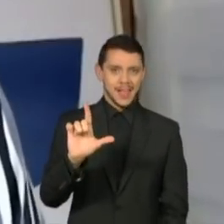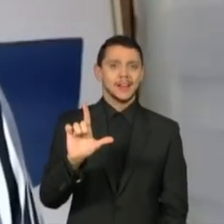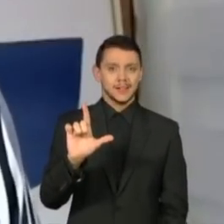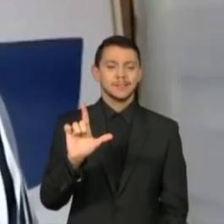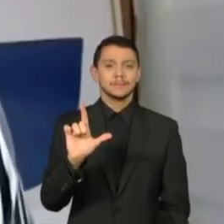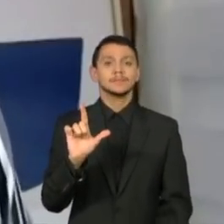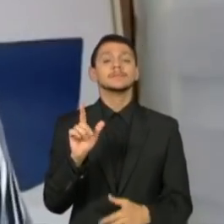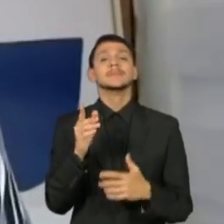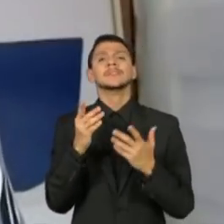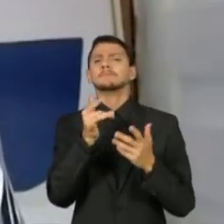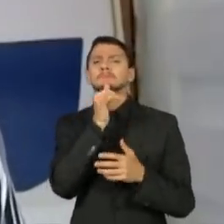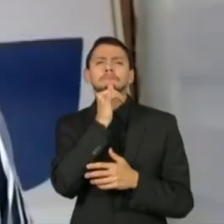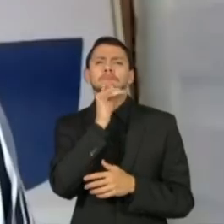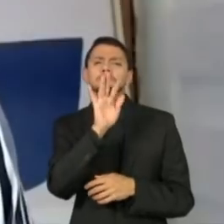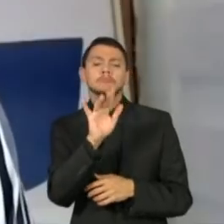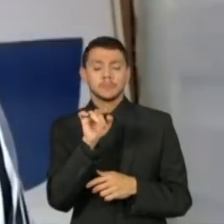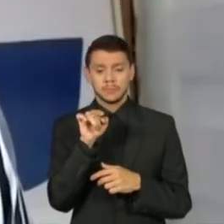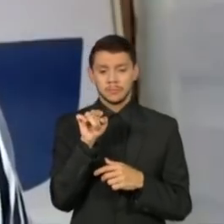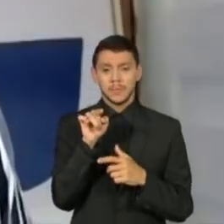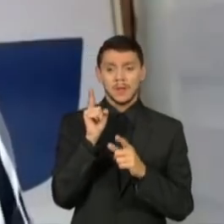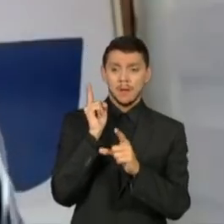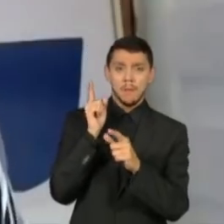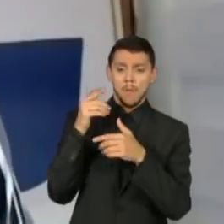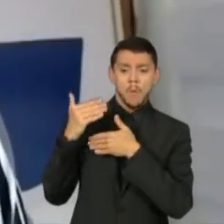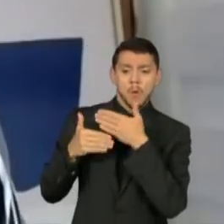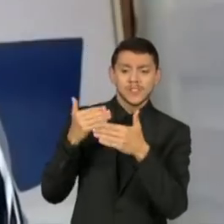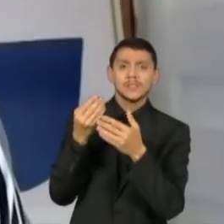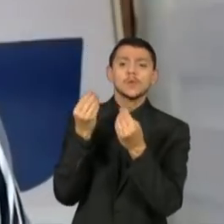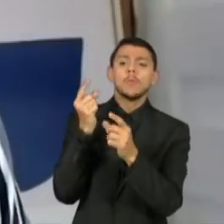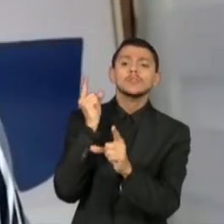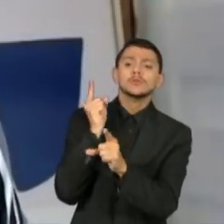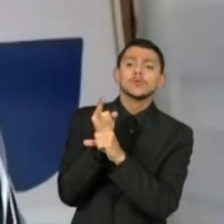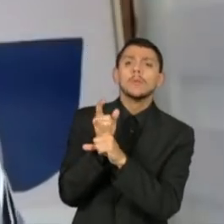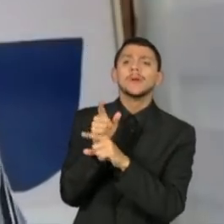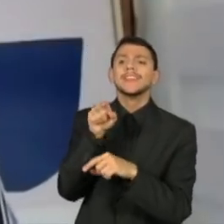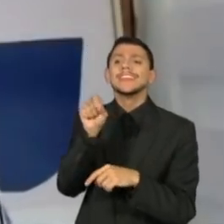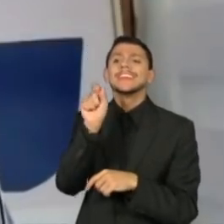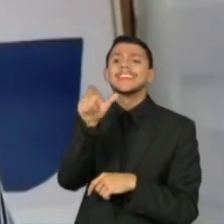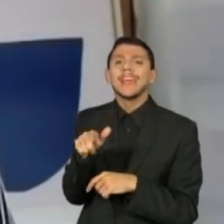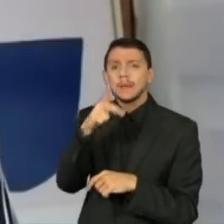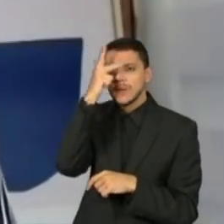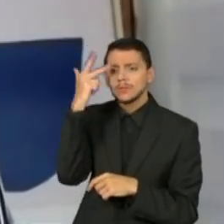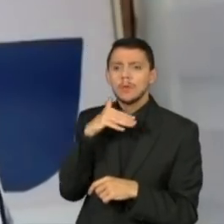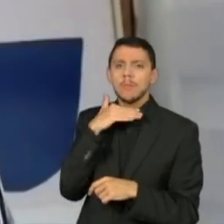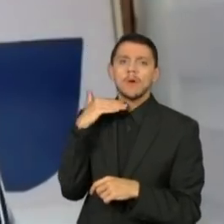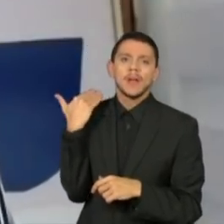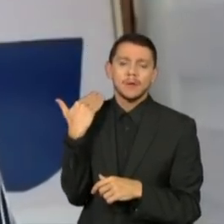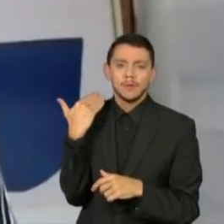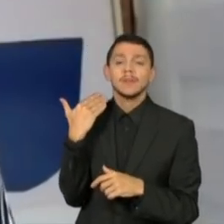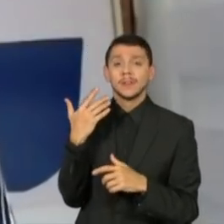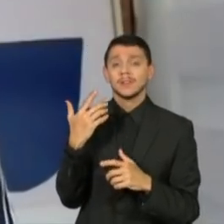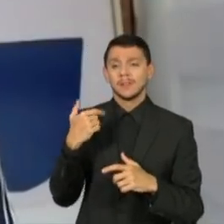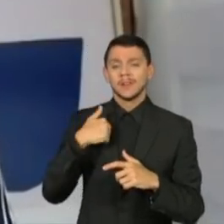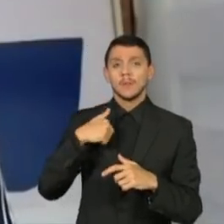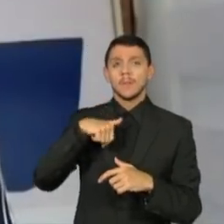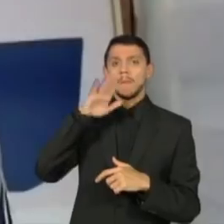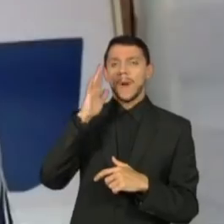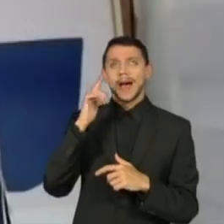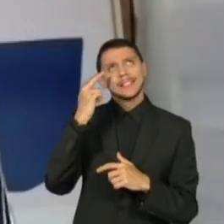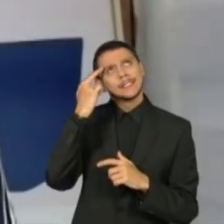por exemplo, no processo de identificação, uma das coisas que mais me marcou foi que os médicos